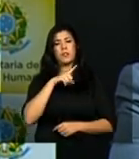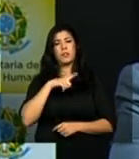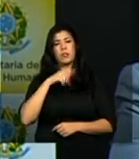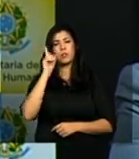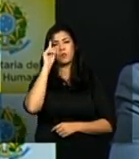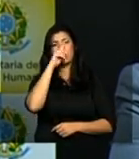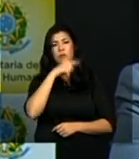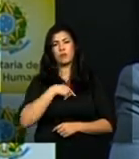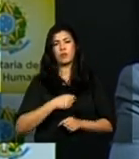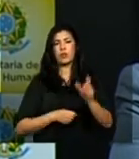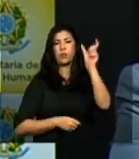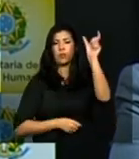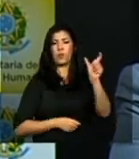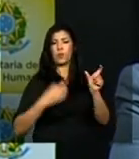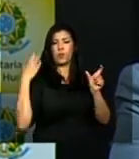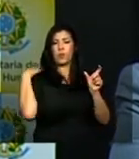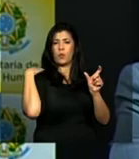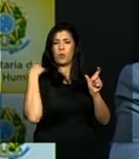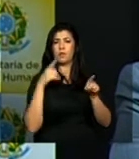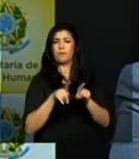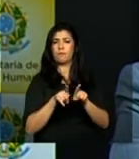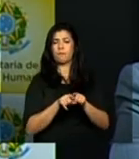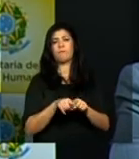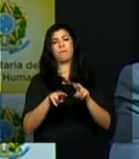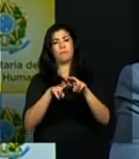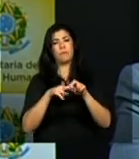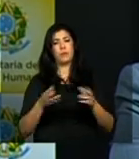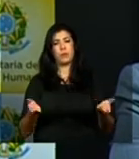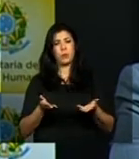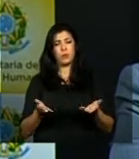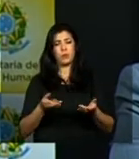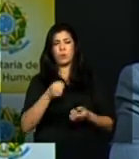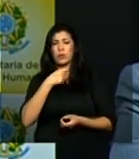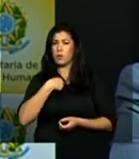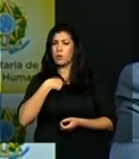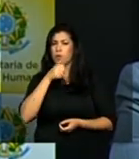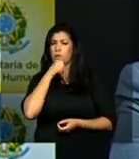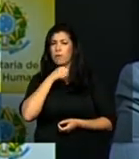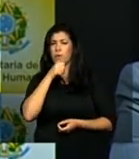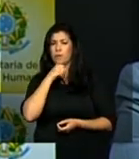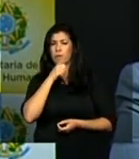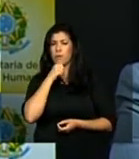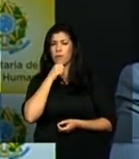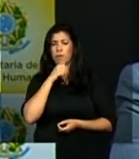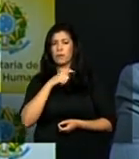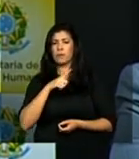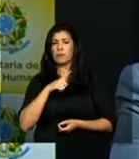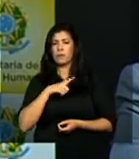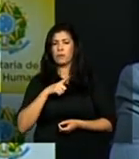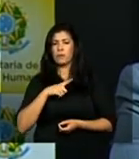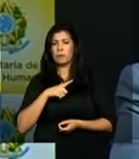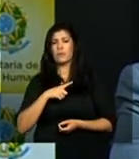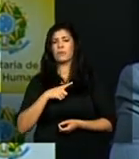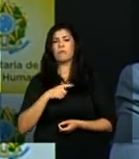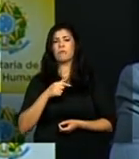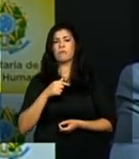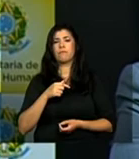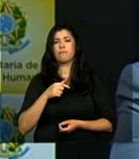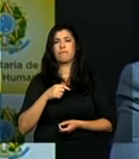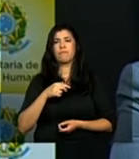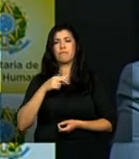com a coluna mas é por isso que a vovó é uma senhorinha